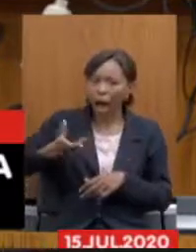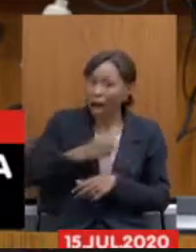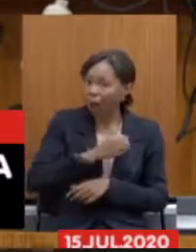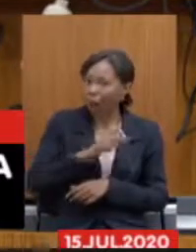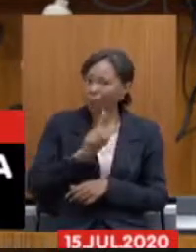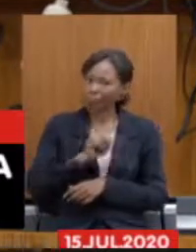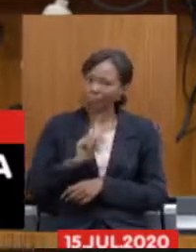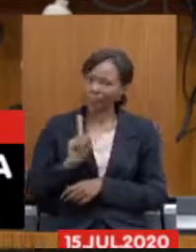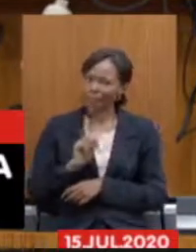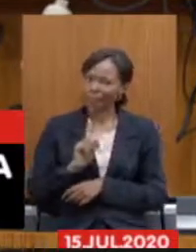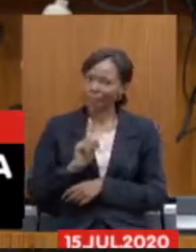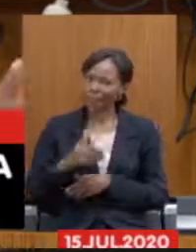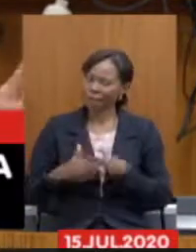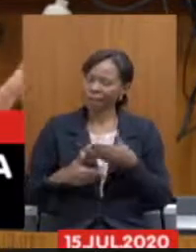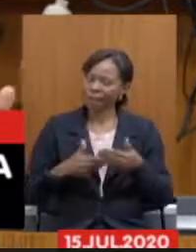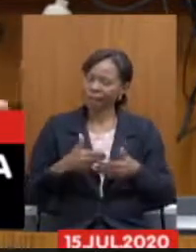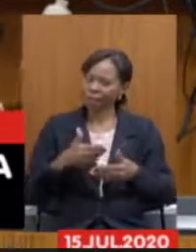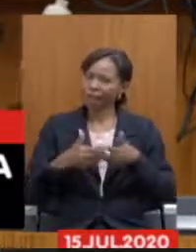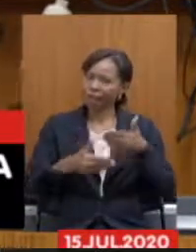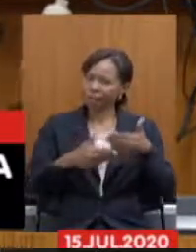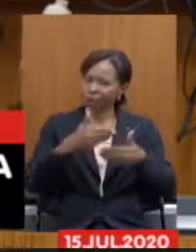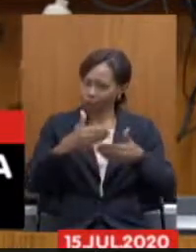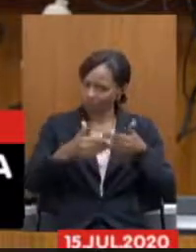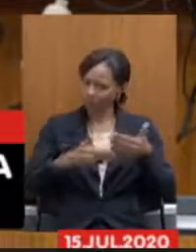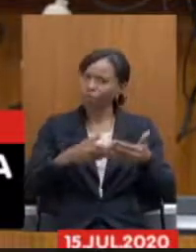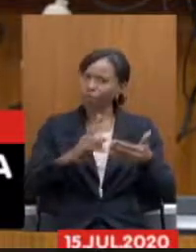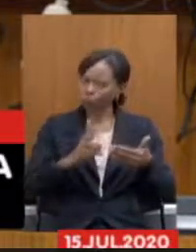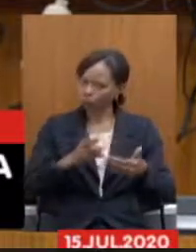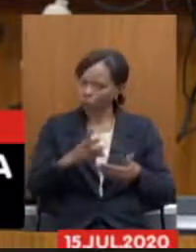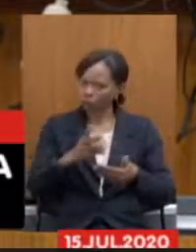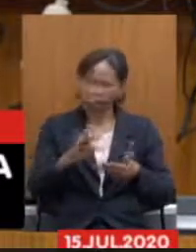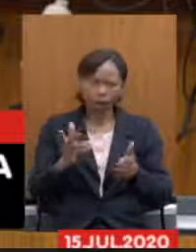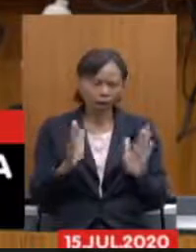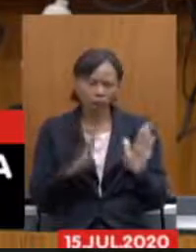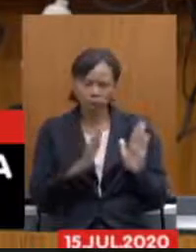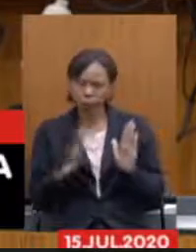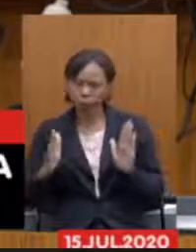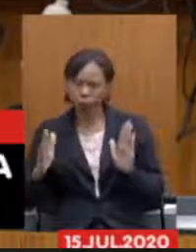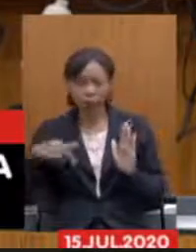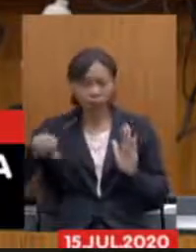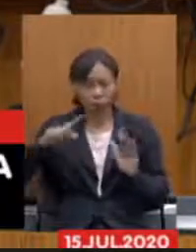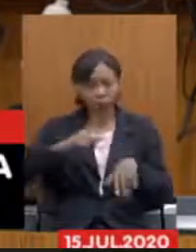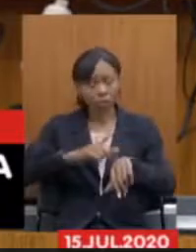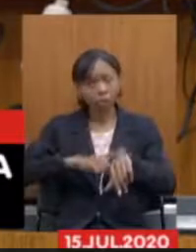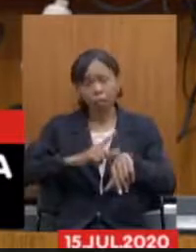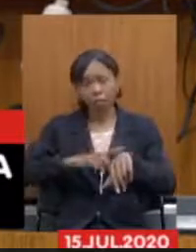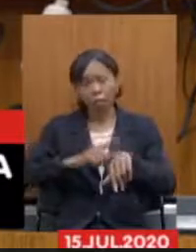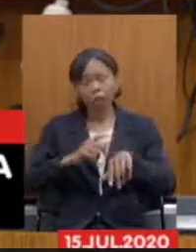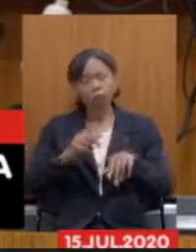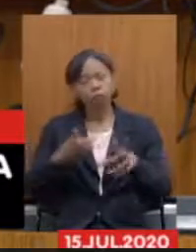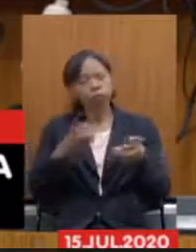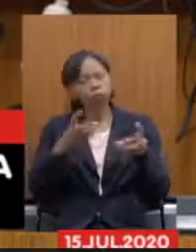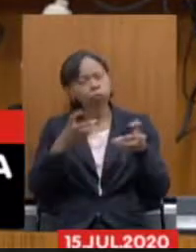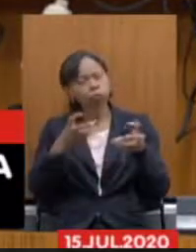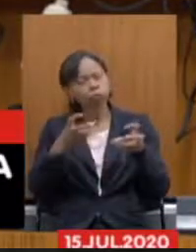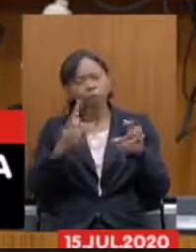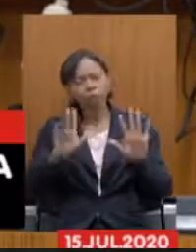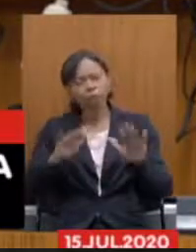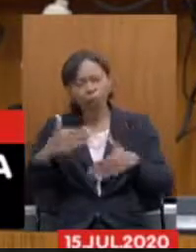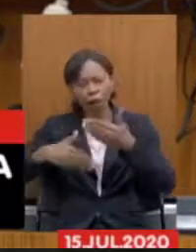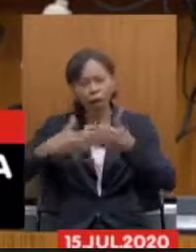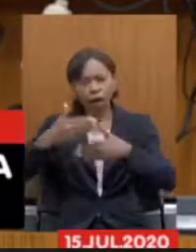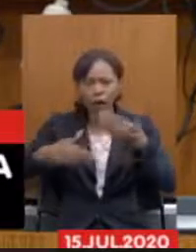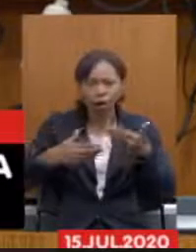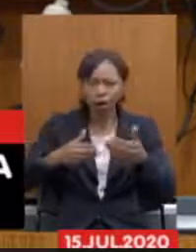porque nós estamos se é um processo de escuta ninguém veio aqui defender a continuidade da tramitação da